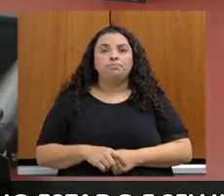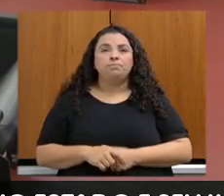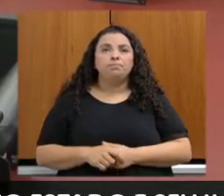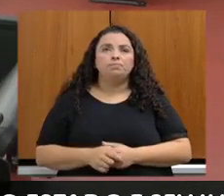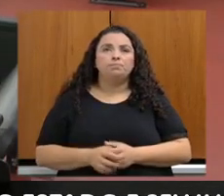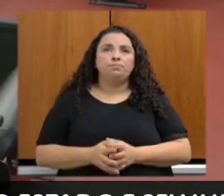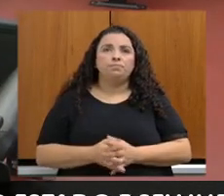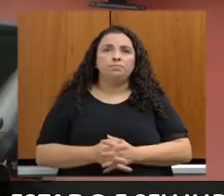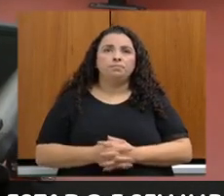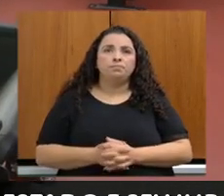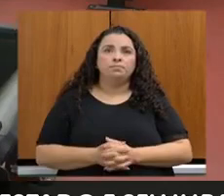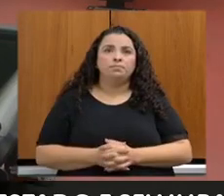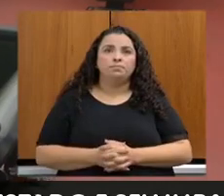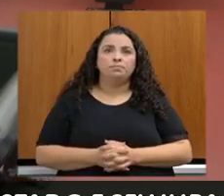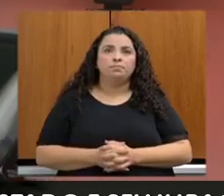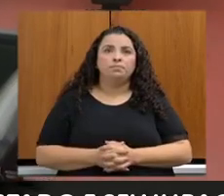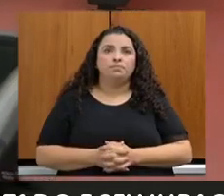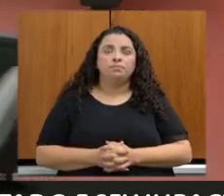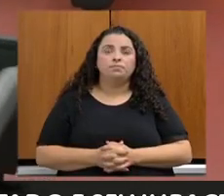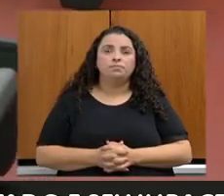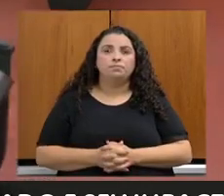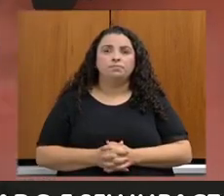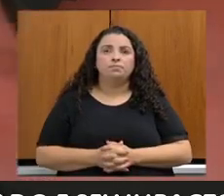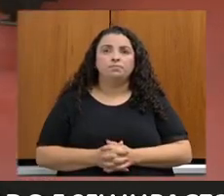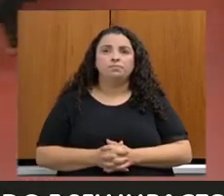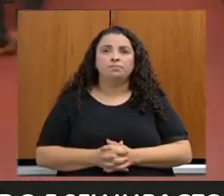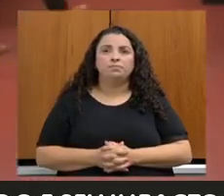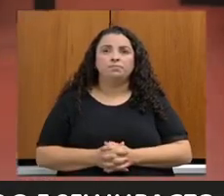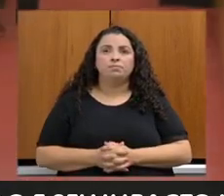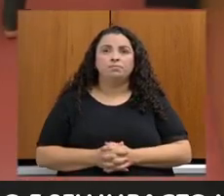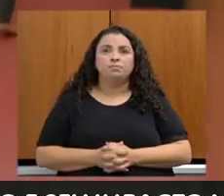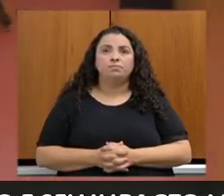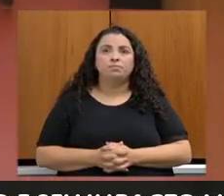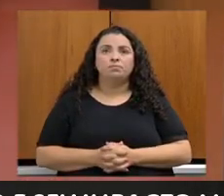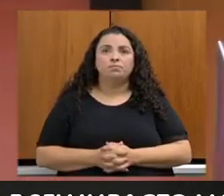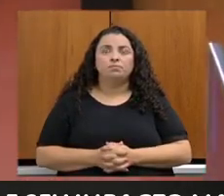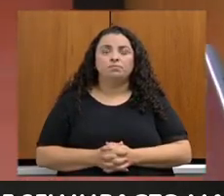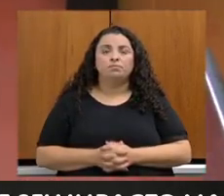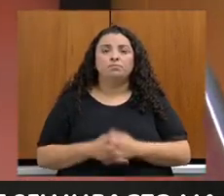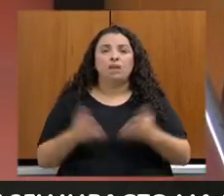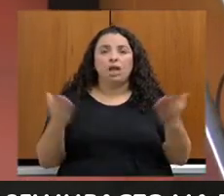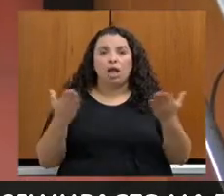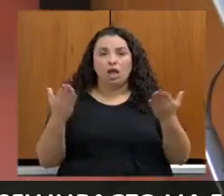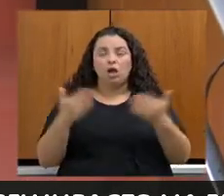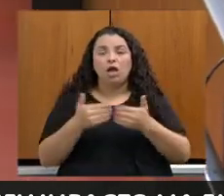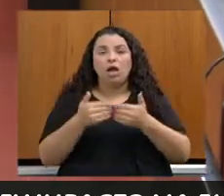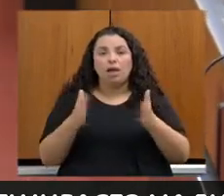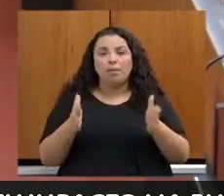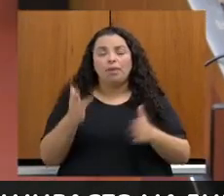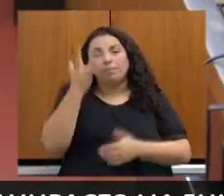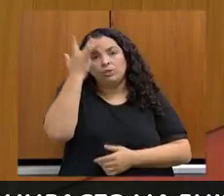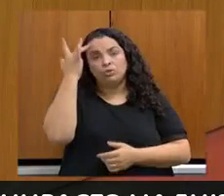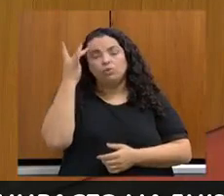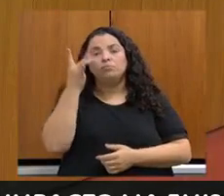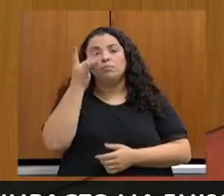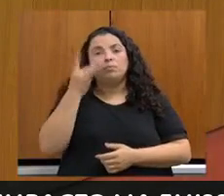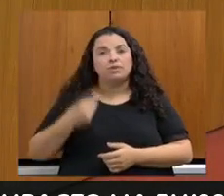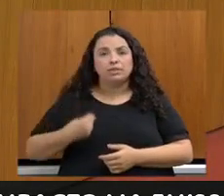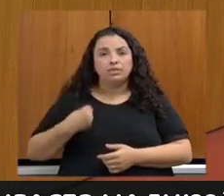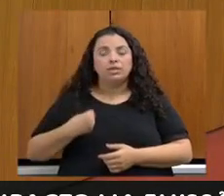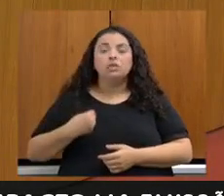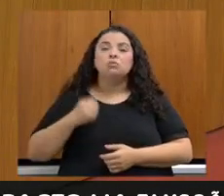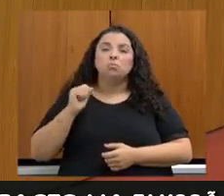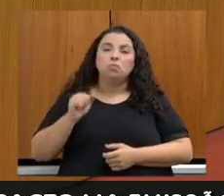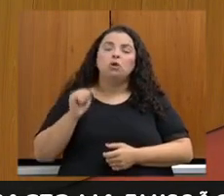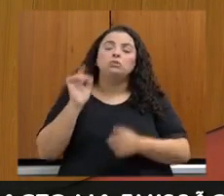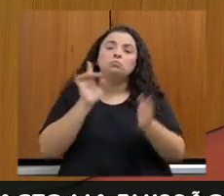Eu quero abrir agora para que os presentes aqui na reunião possam fazer